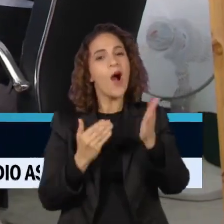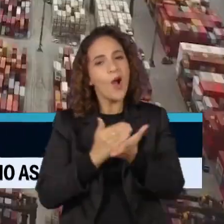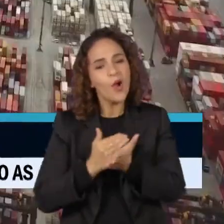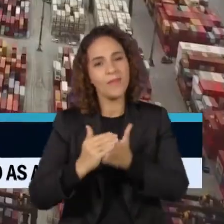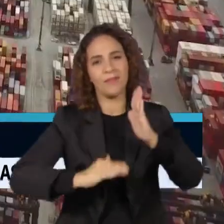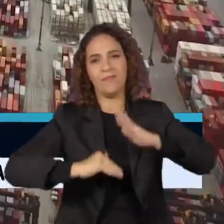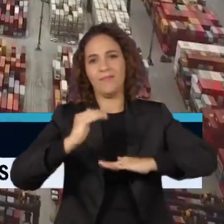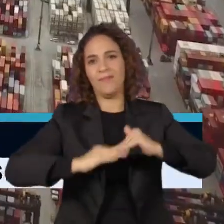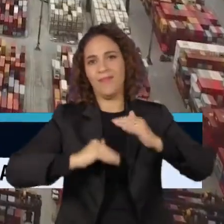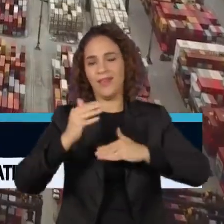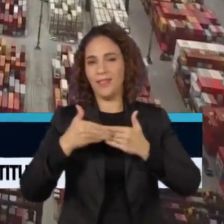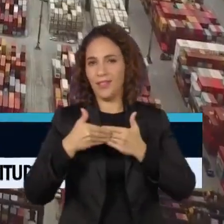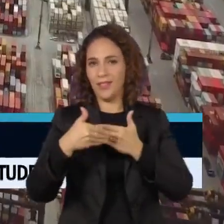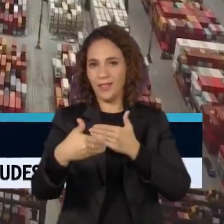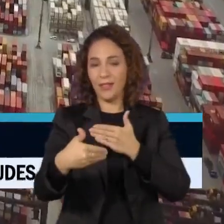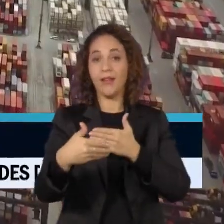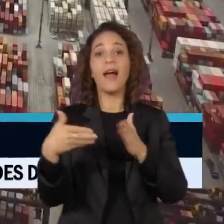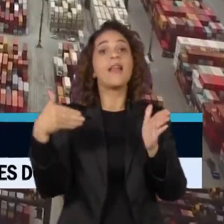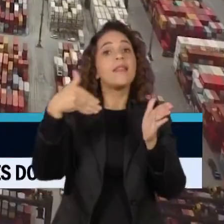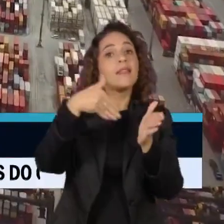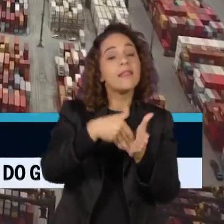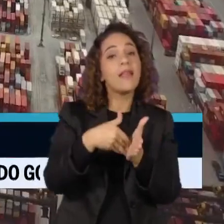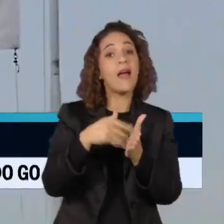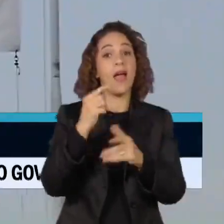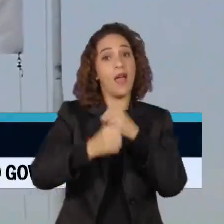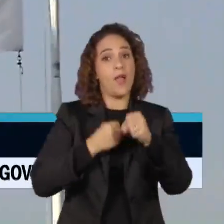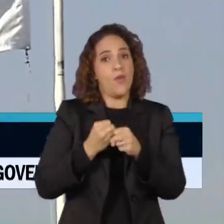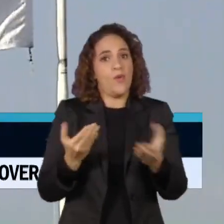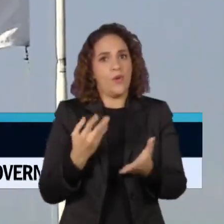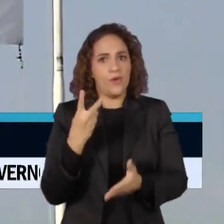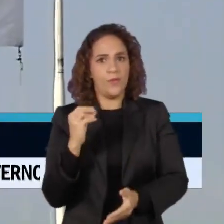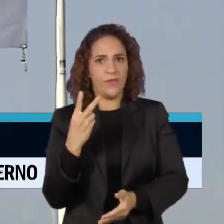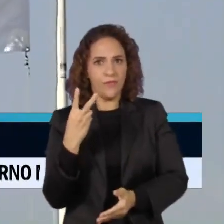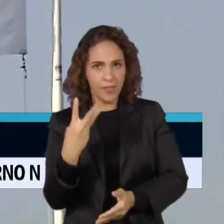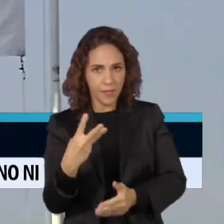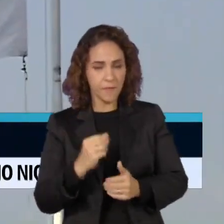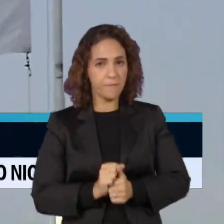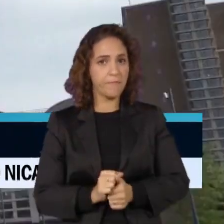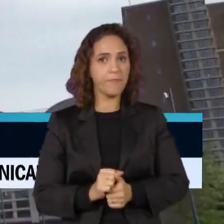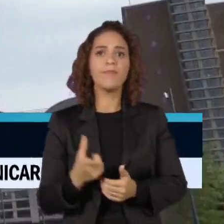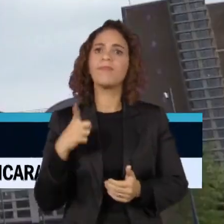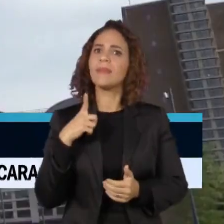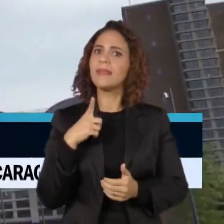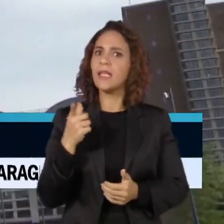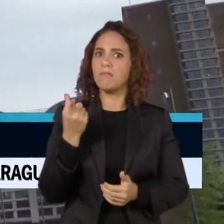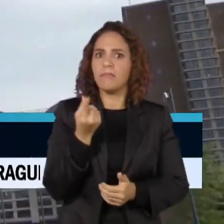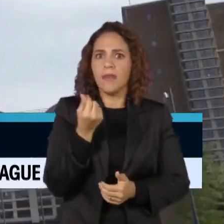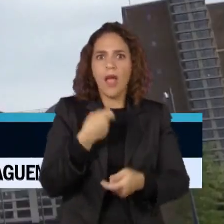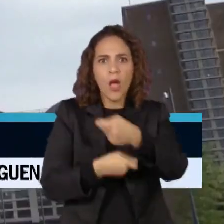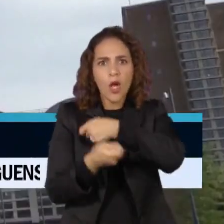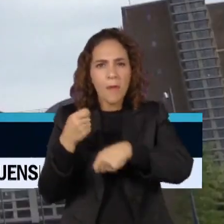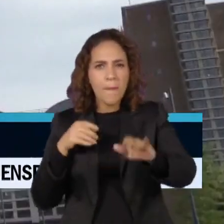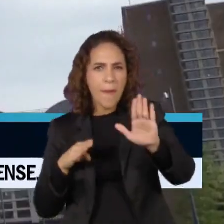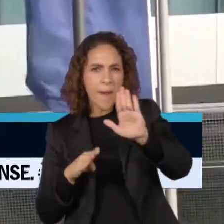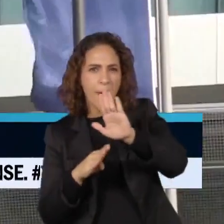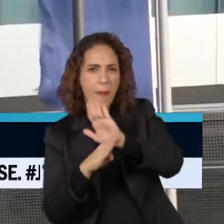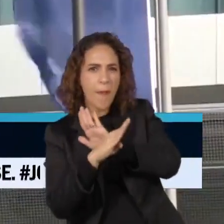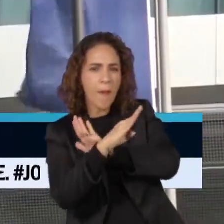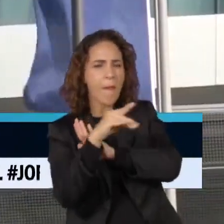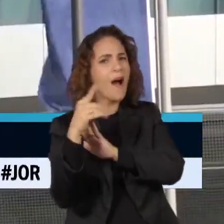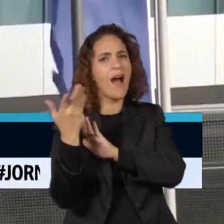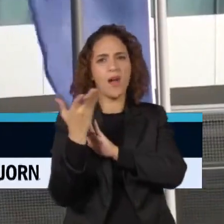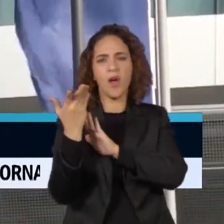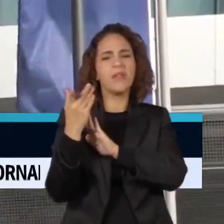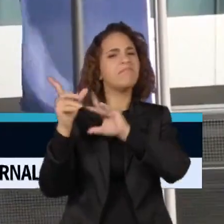comercial aconteça até o final desse ano. O impulso do ganho econômico a qualquer custo vem perdendo